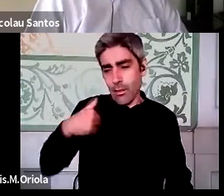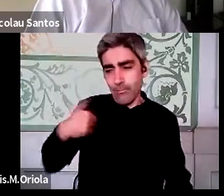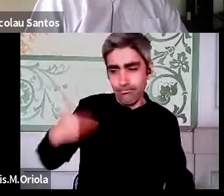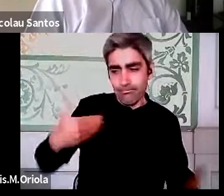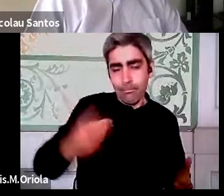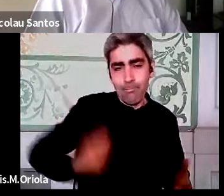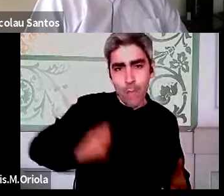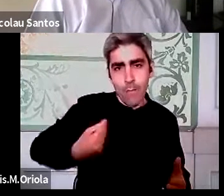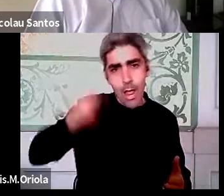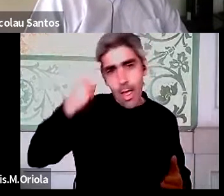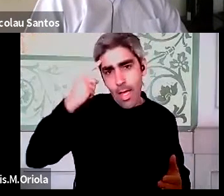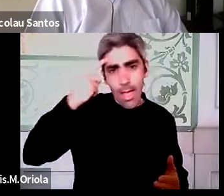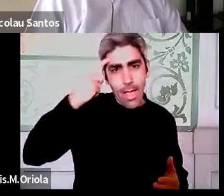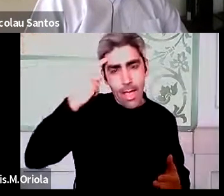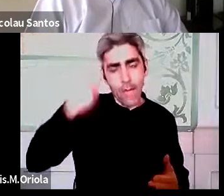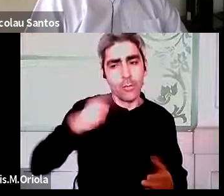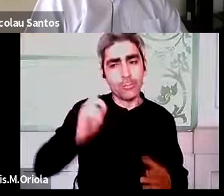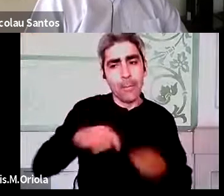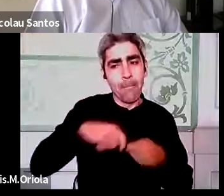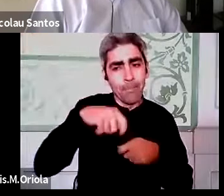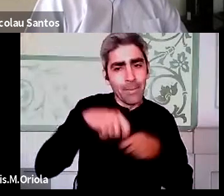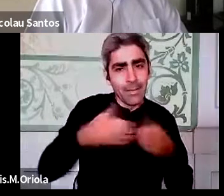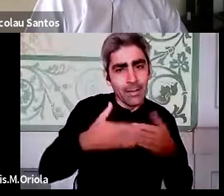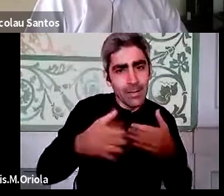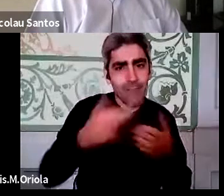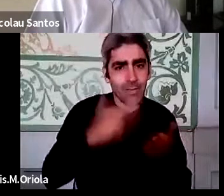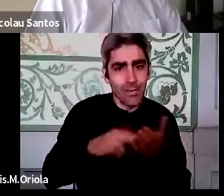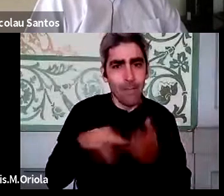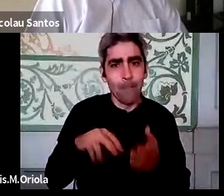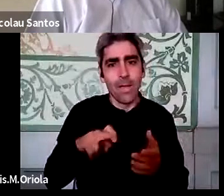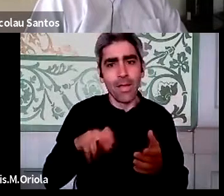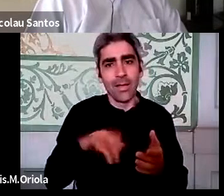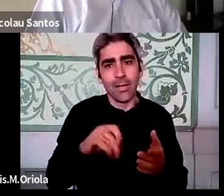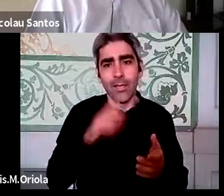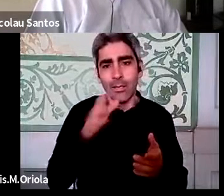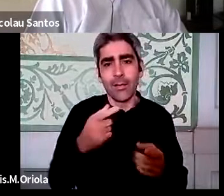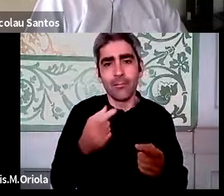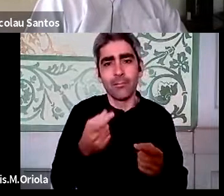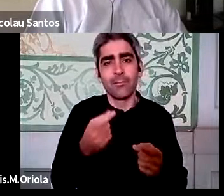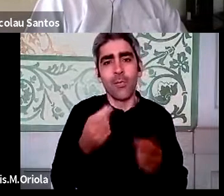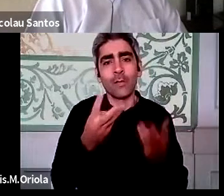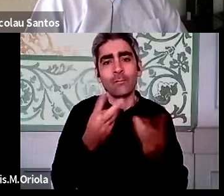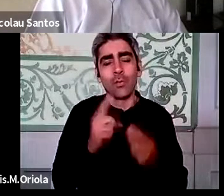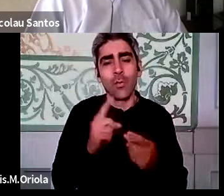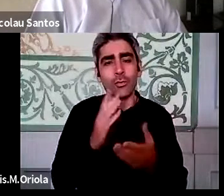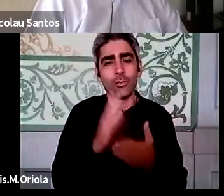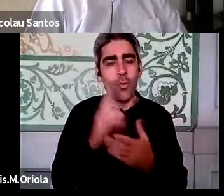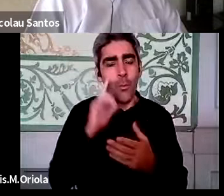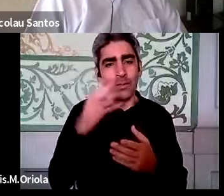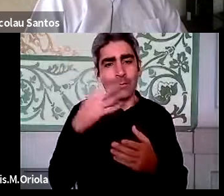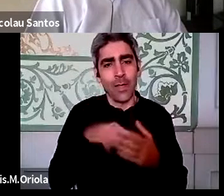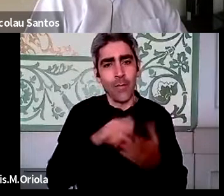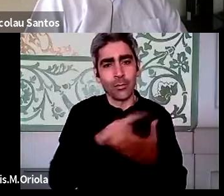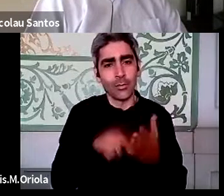nós começarmos a medir, é verdade Marina que eu disse, digo várias vezes que o orçamento não passou a ser o principal de um dos